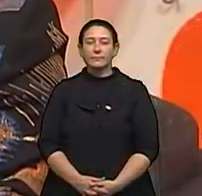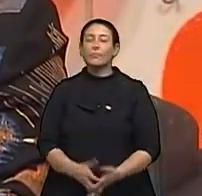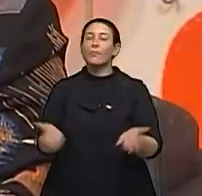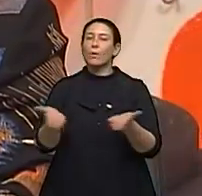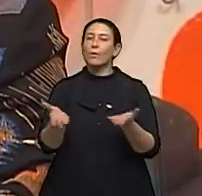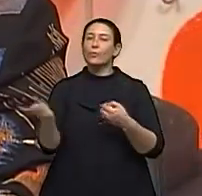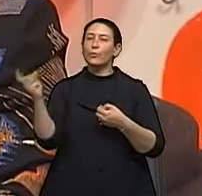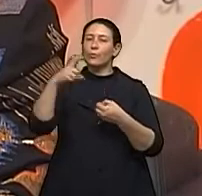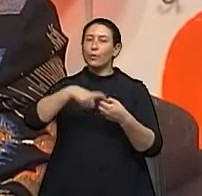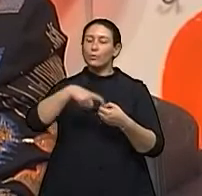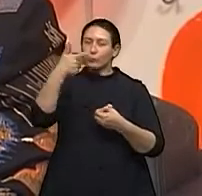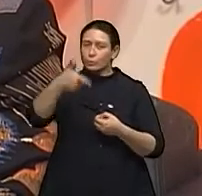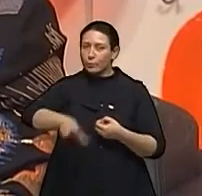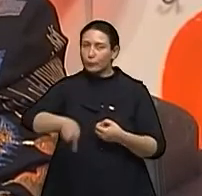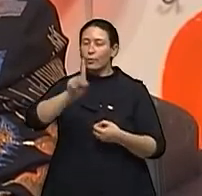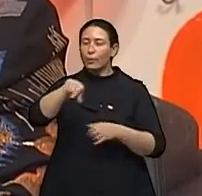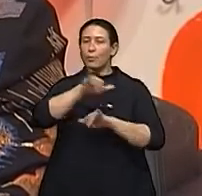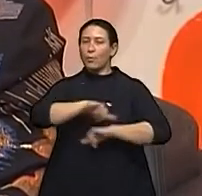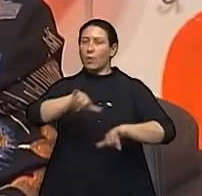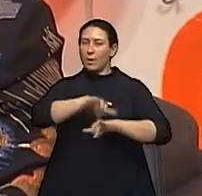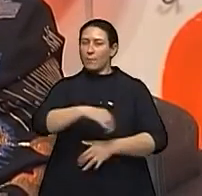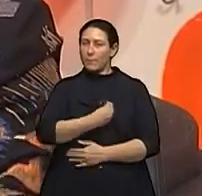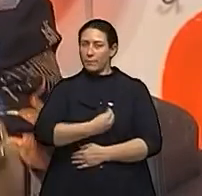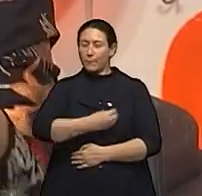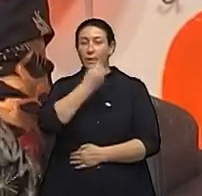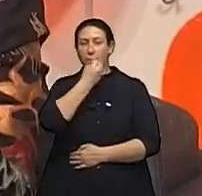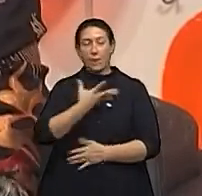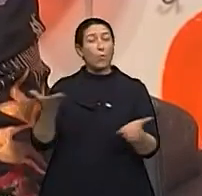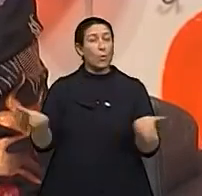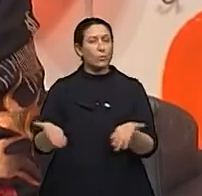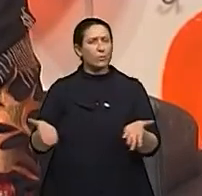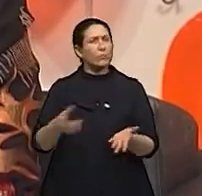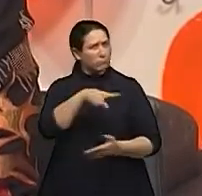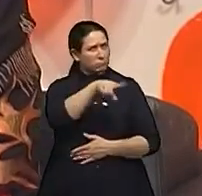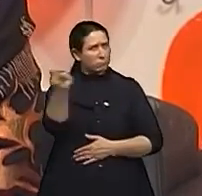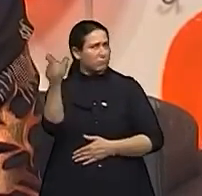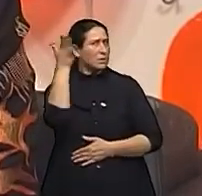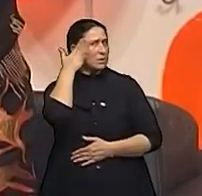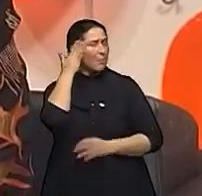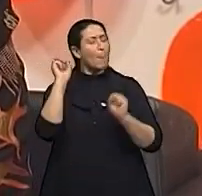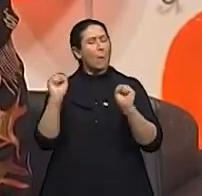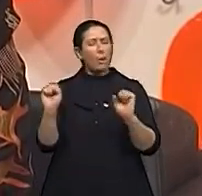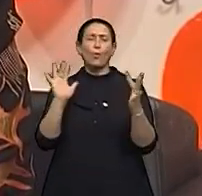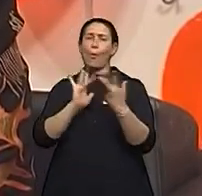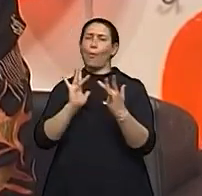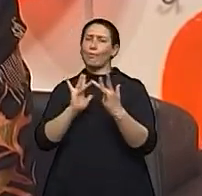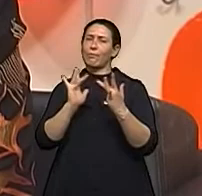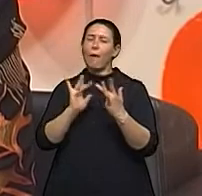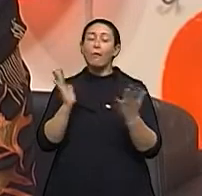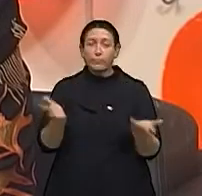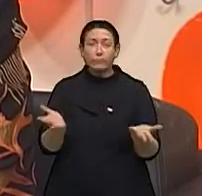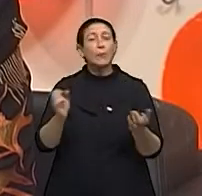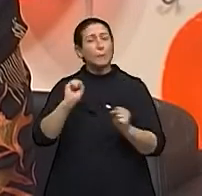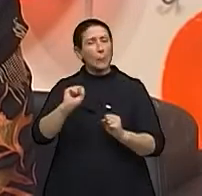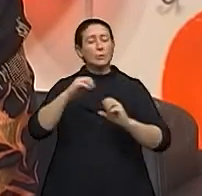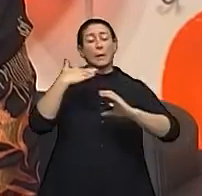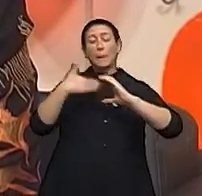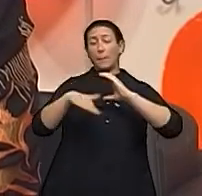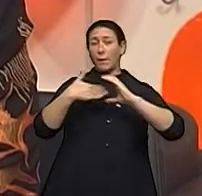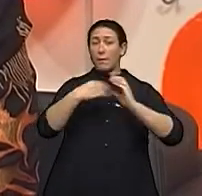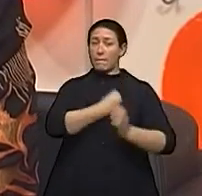Estamos voltando com o nosso Viva Bem de hoje. E você sabe que pode ter uma conexão direta com a gente através do nosso e-mail,